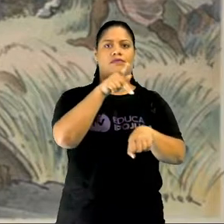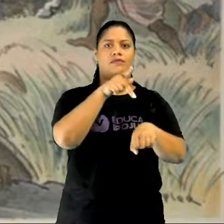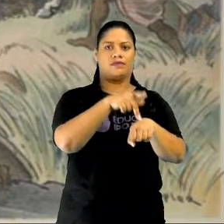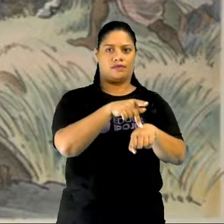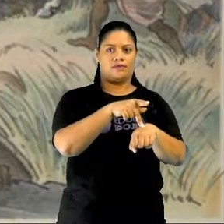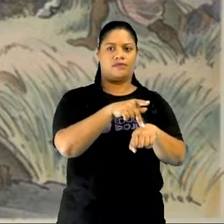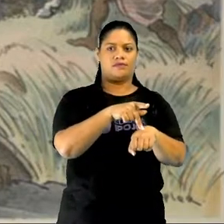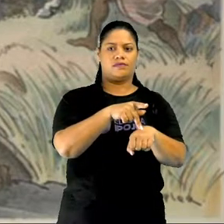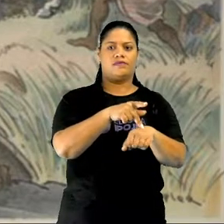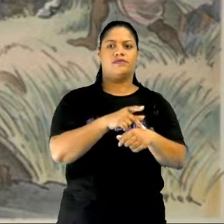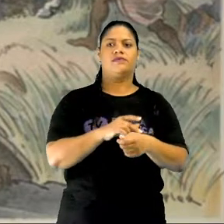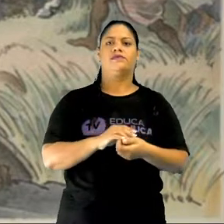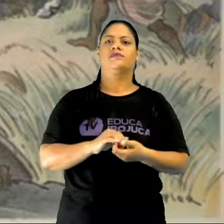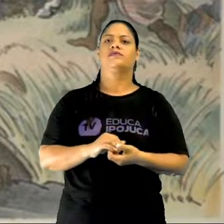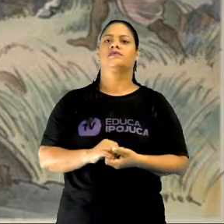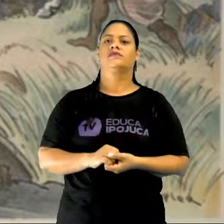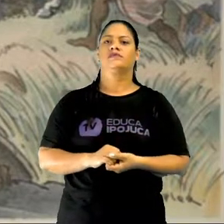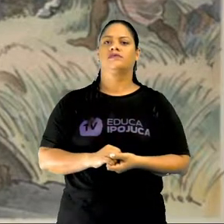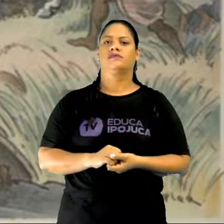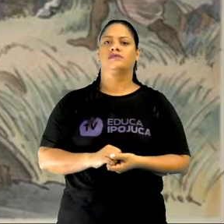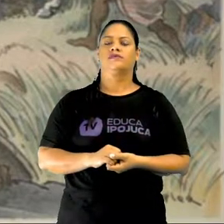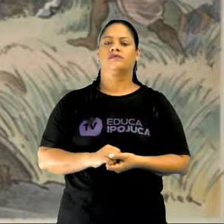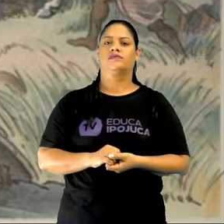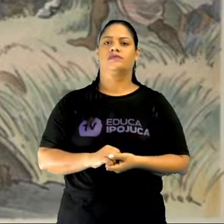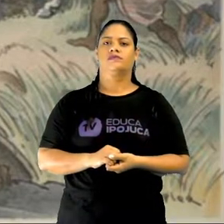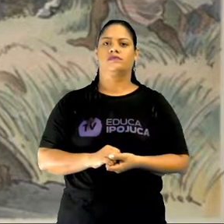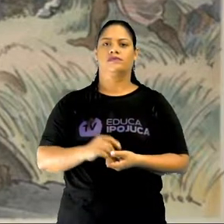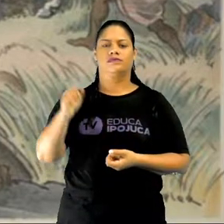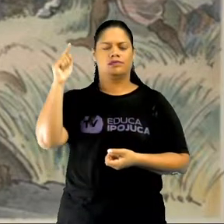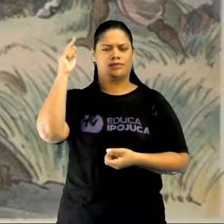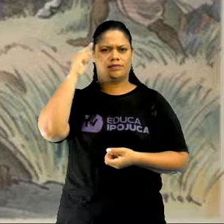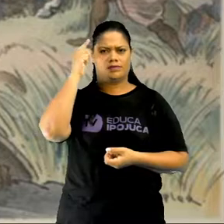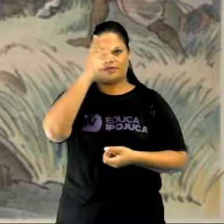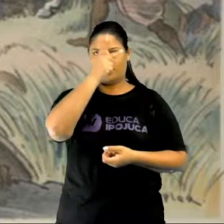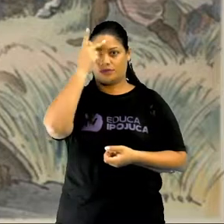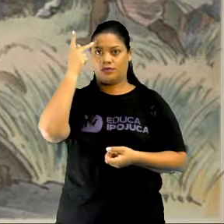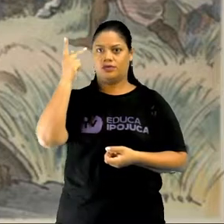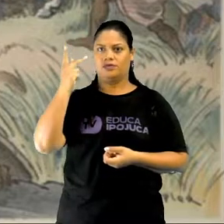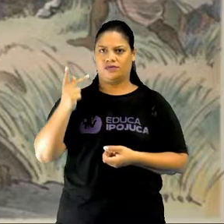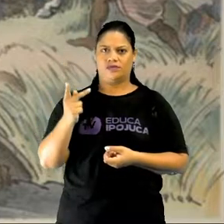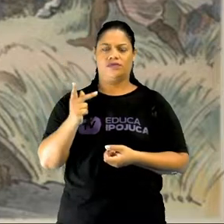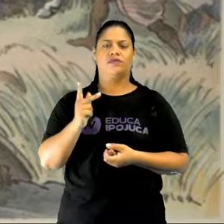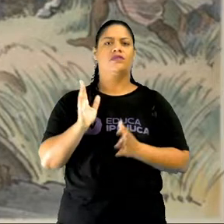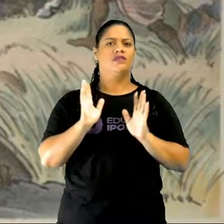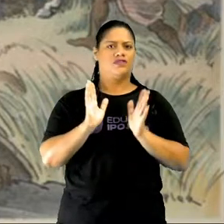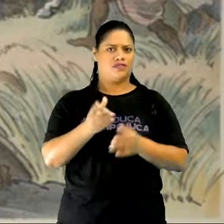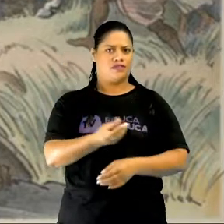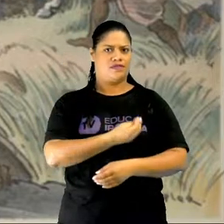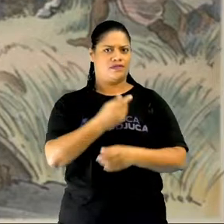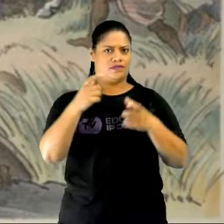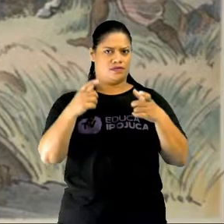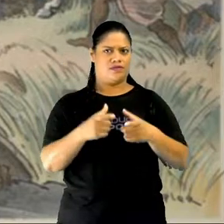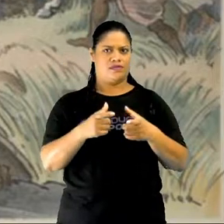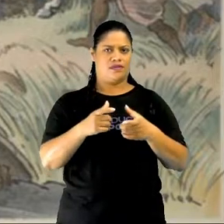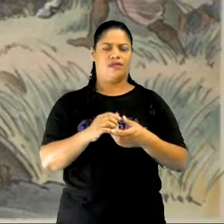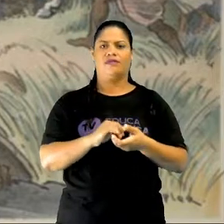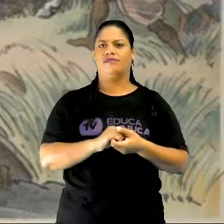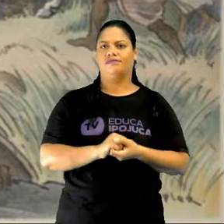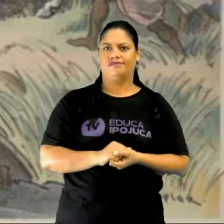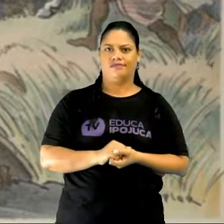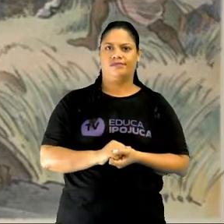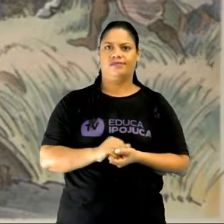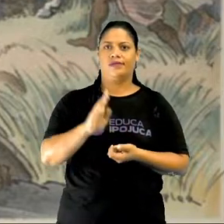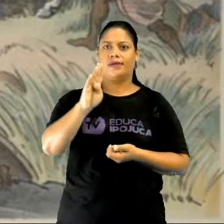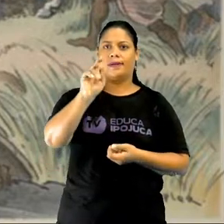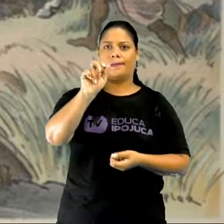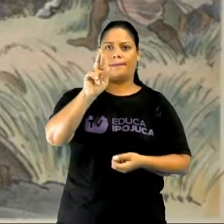e achavam que essas pessoas que já habitavam lá eram bárbaros. Então, a